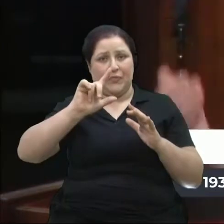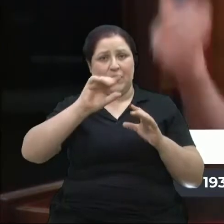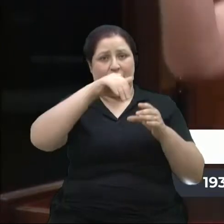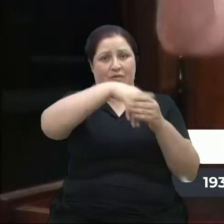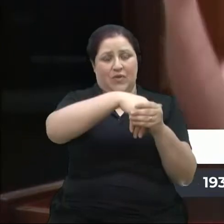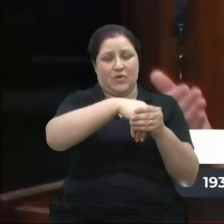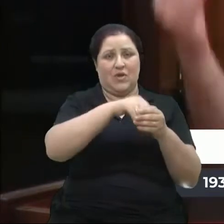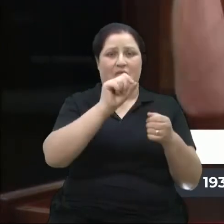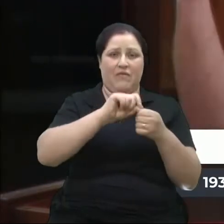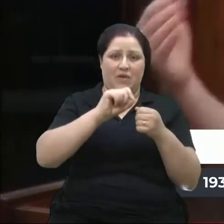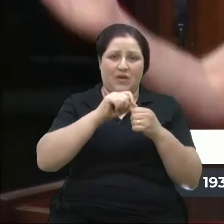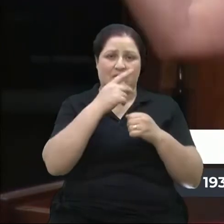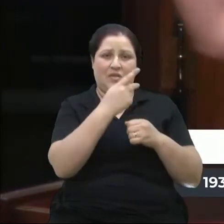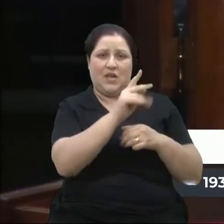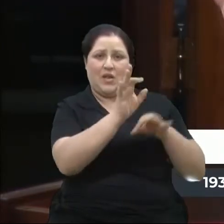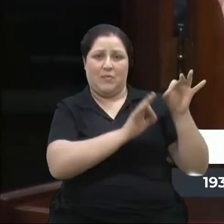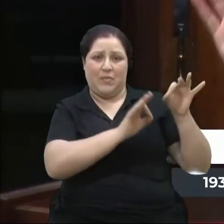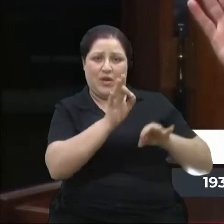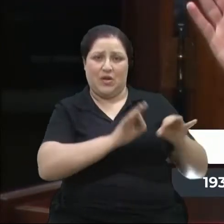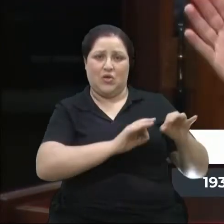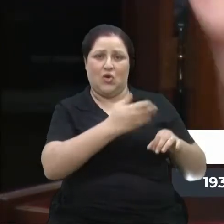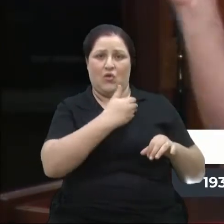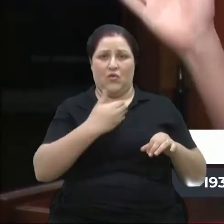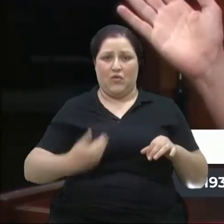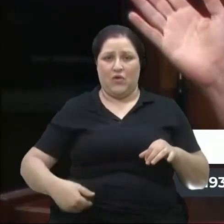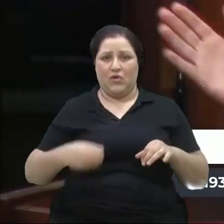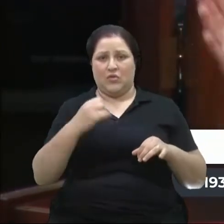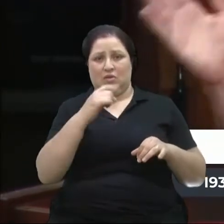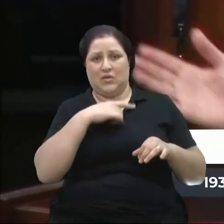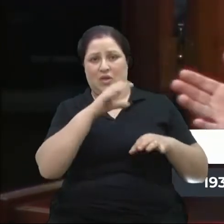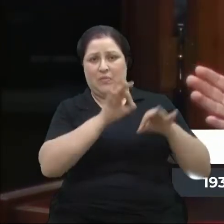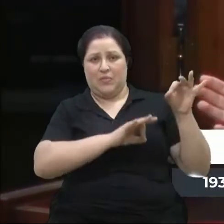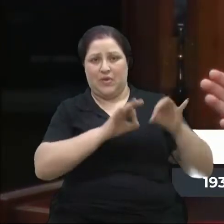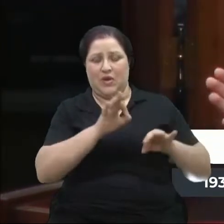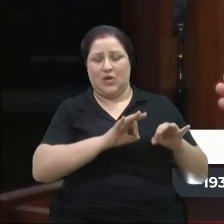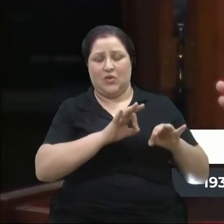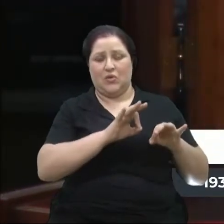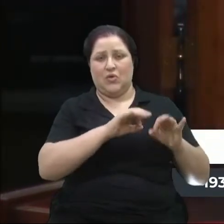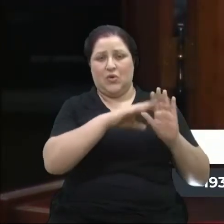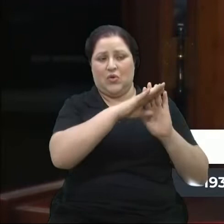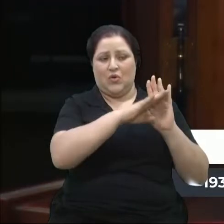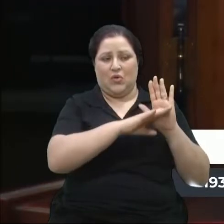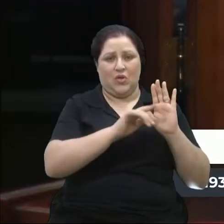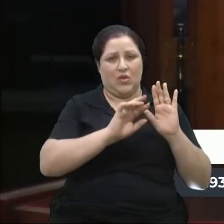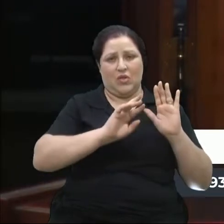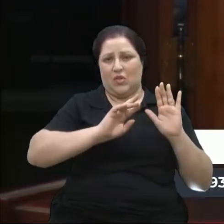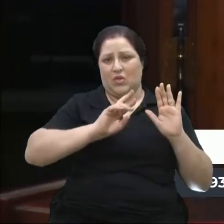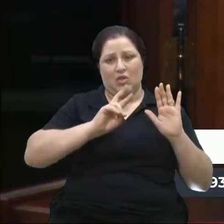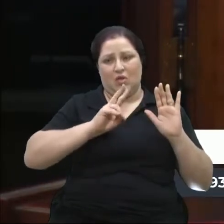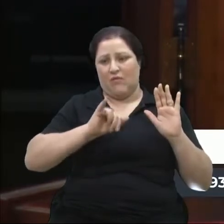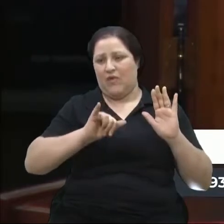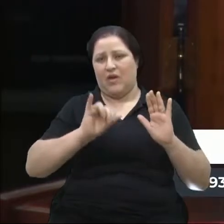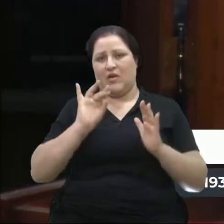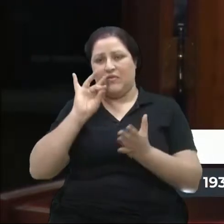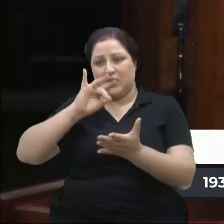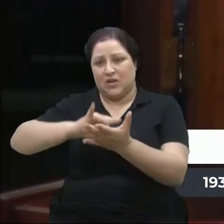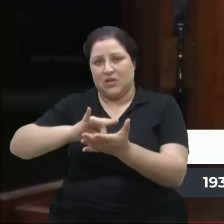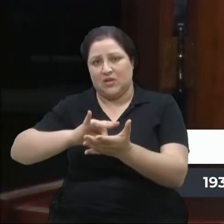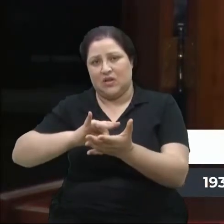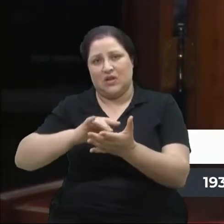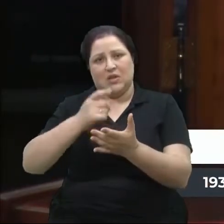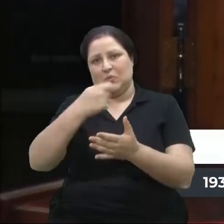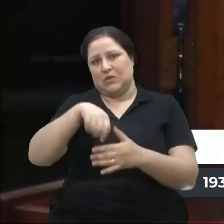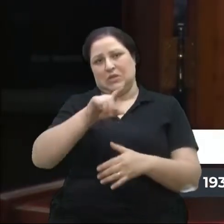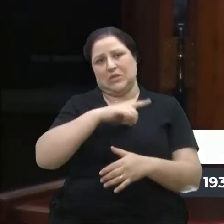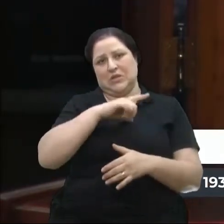e implemente o seu plano de governo. Porque se tem um plano de governo que não é para implementar, não precisa ter. Penso eu. A pergunta